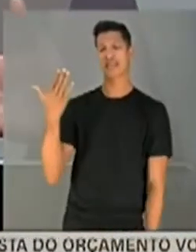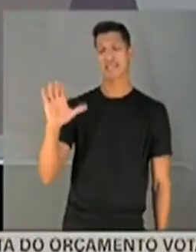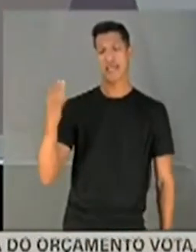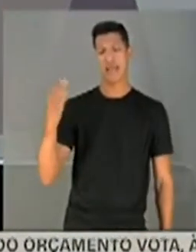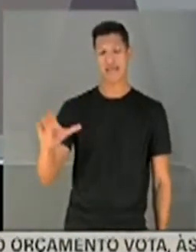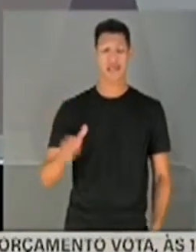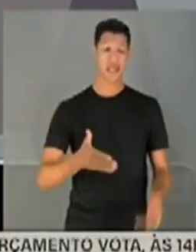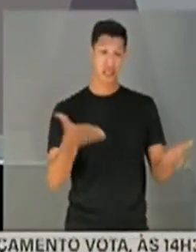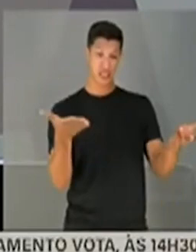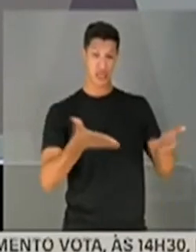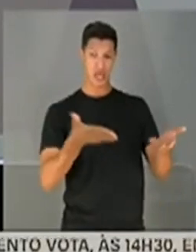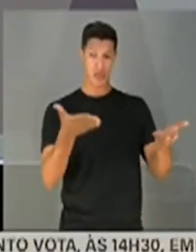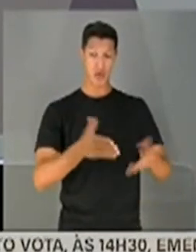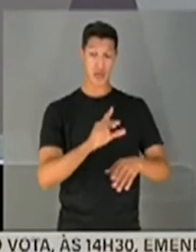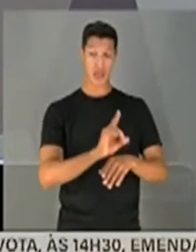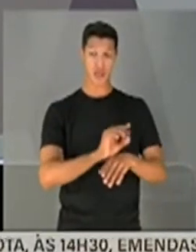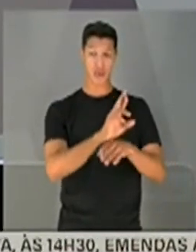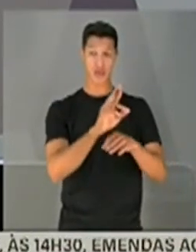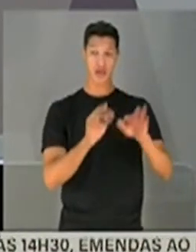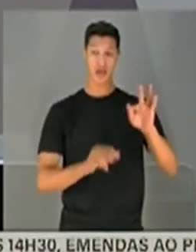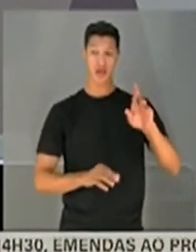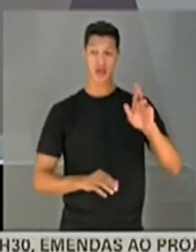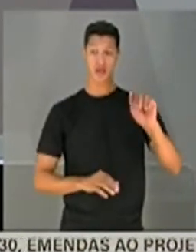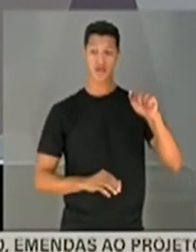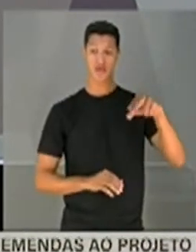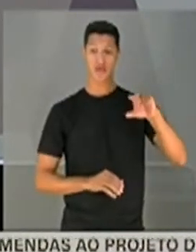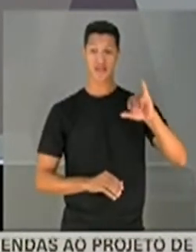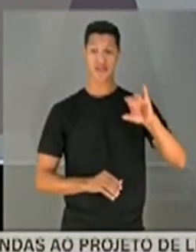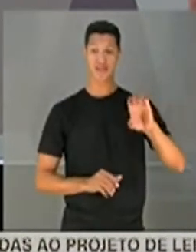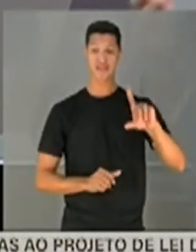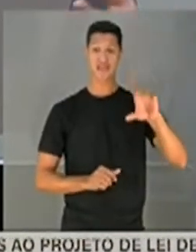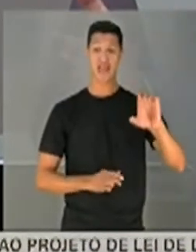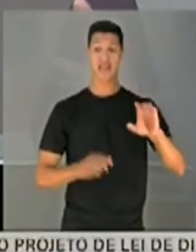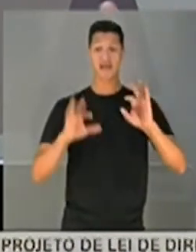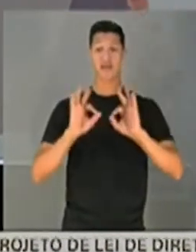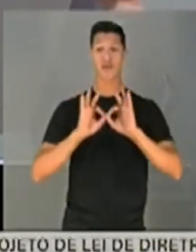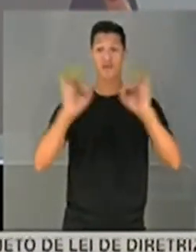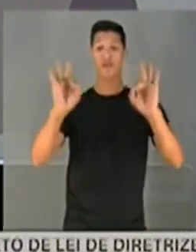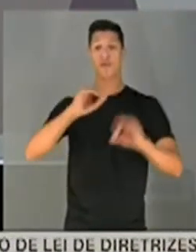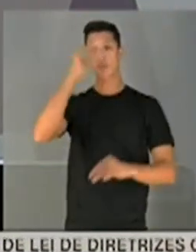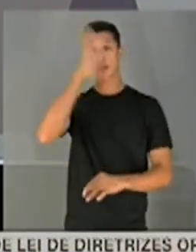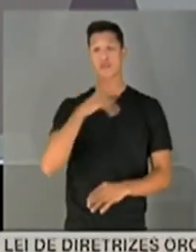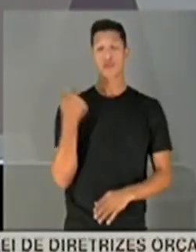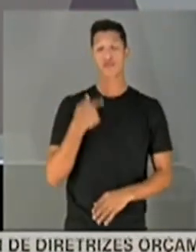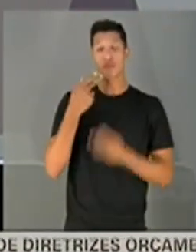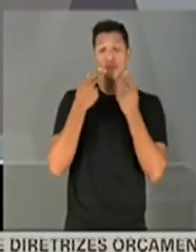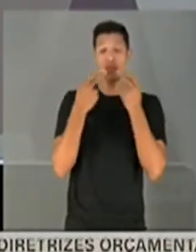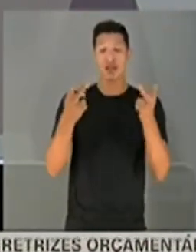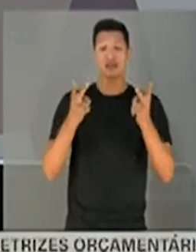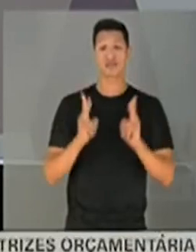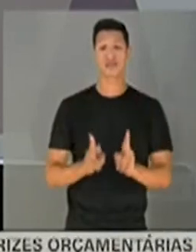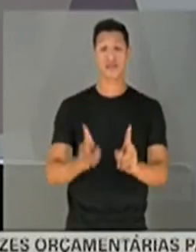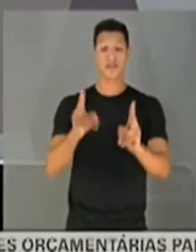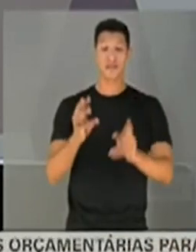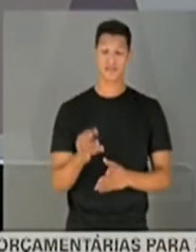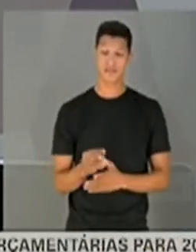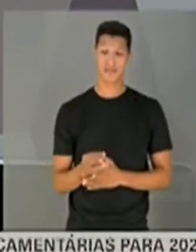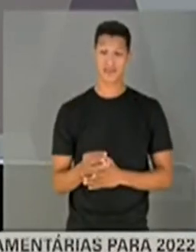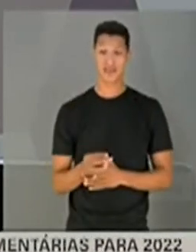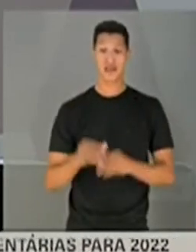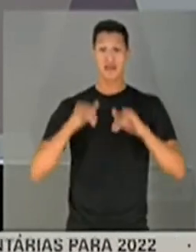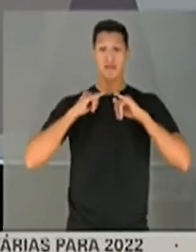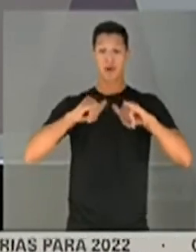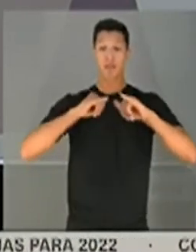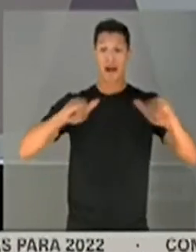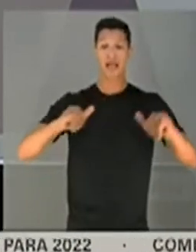agora a doutora Franciele está confirmando para o Brasil aquilo que a gente vinha falando sempre. Nem propaganda de